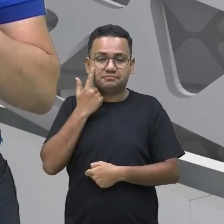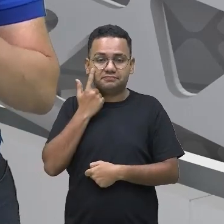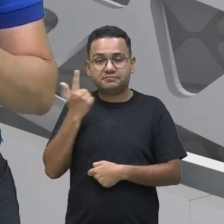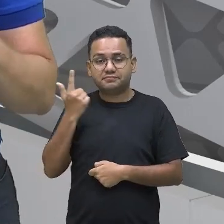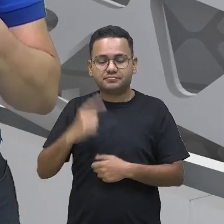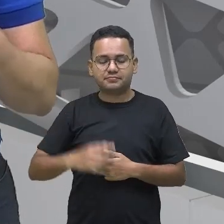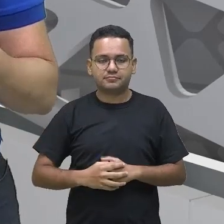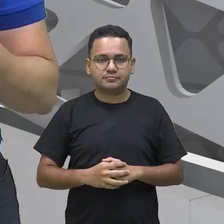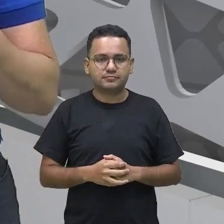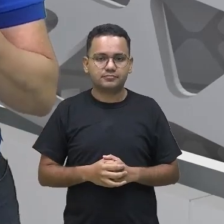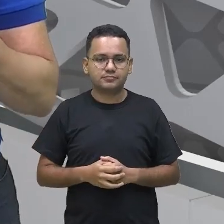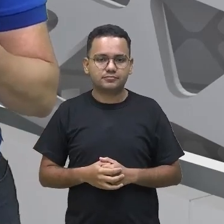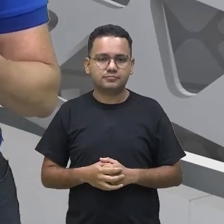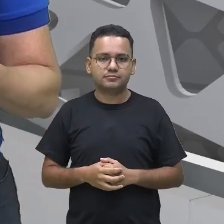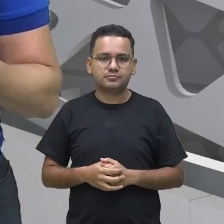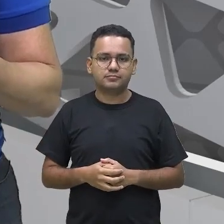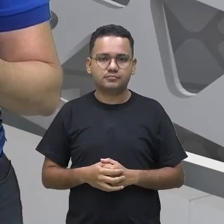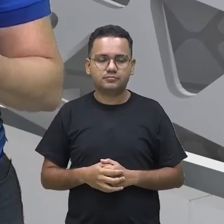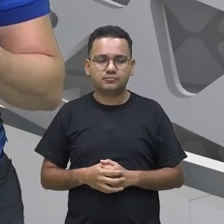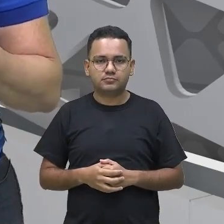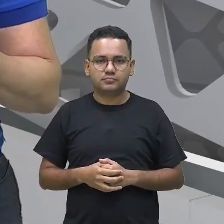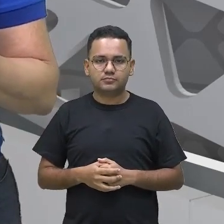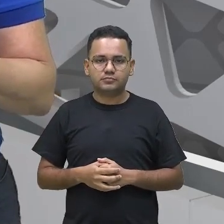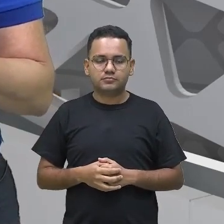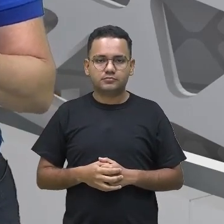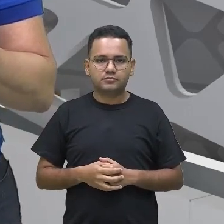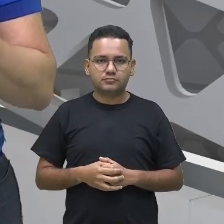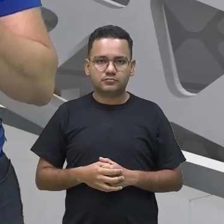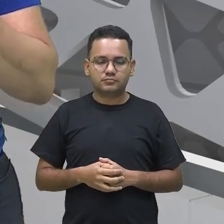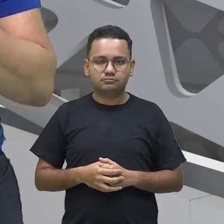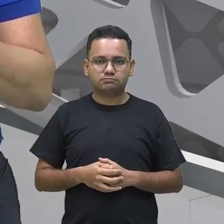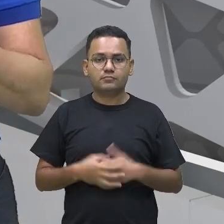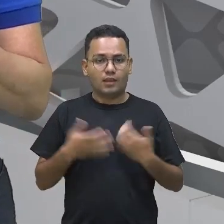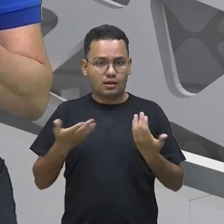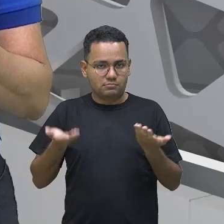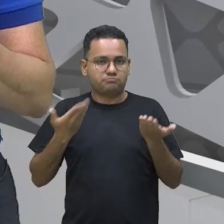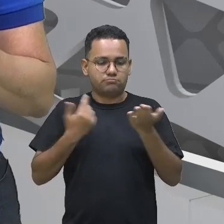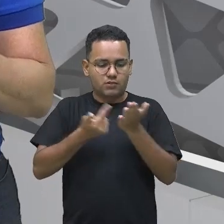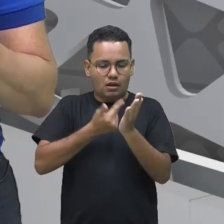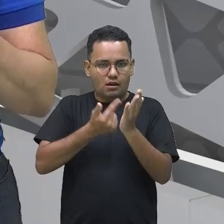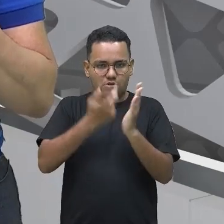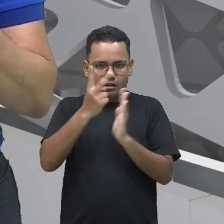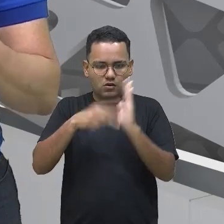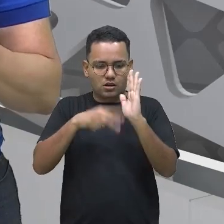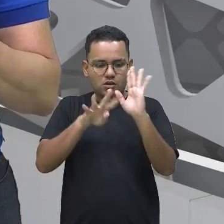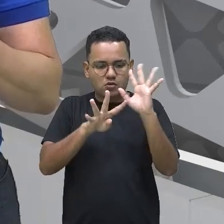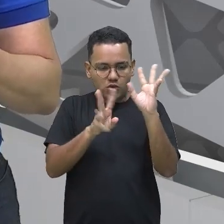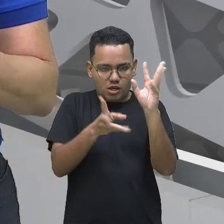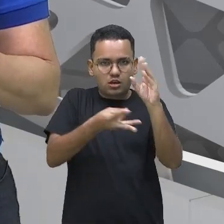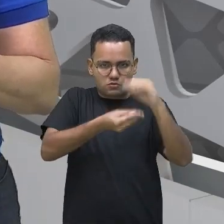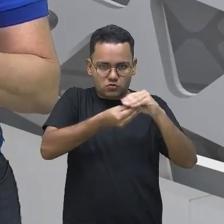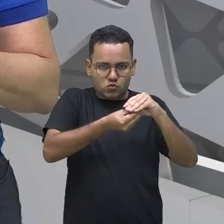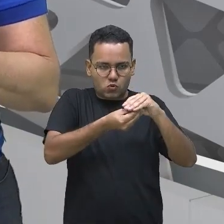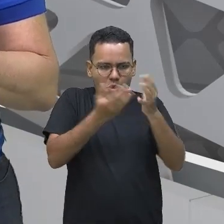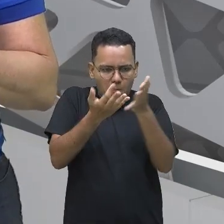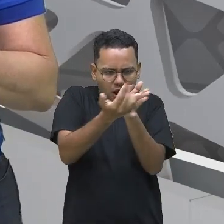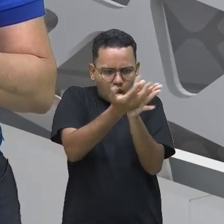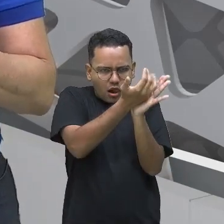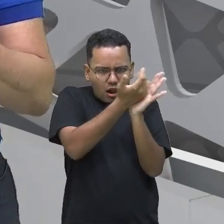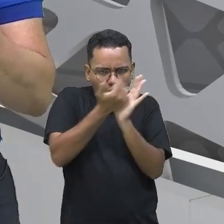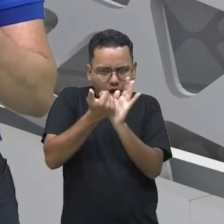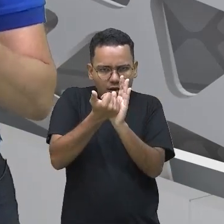as principais informações e juntar nessas informações que nós chamamos a linguagem